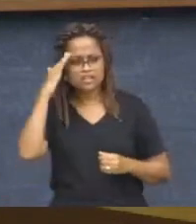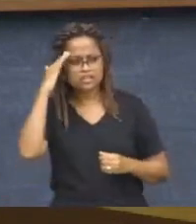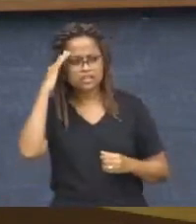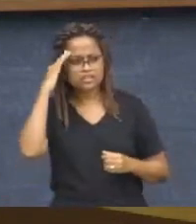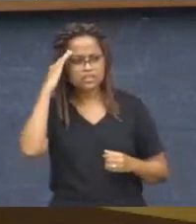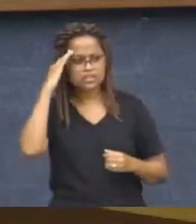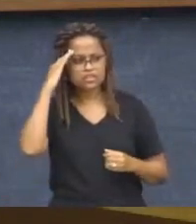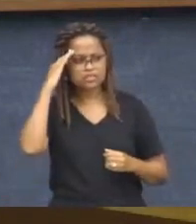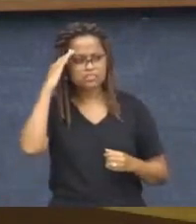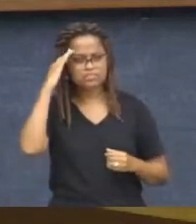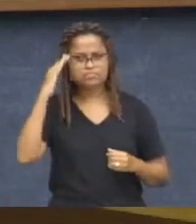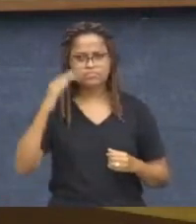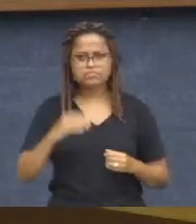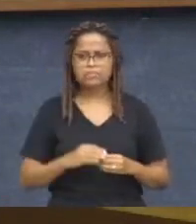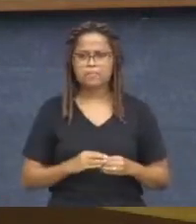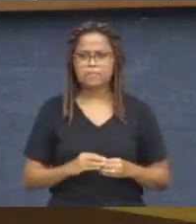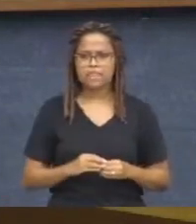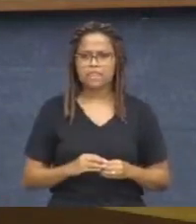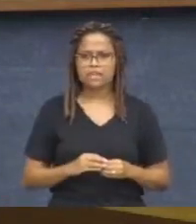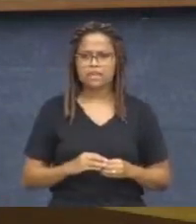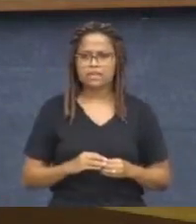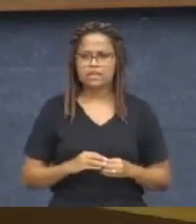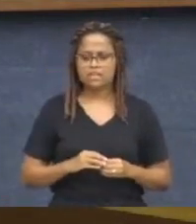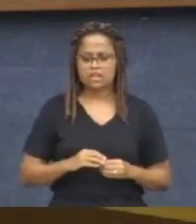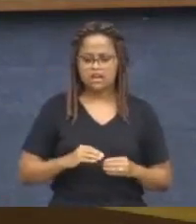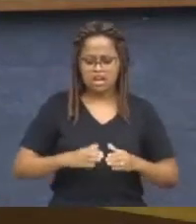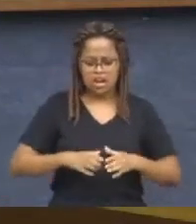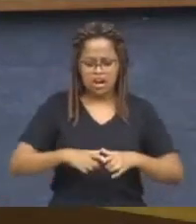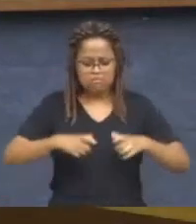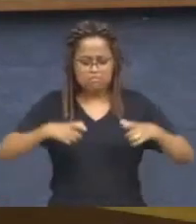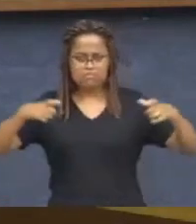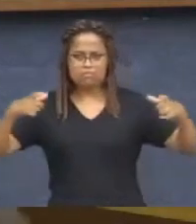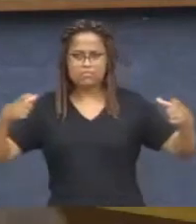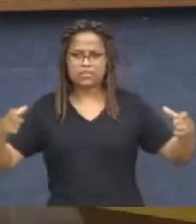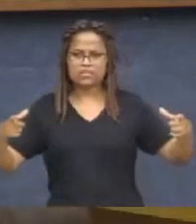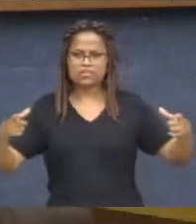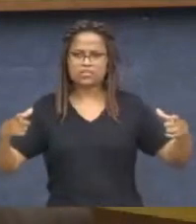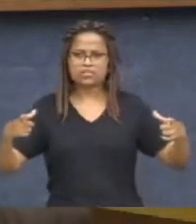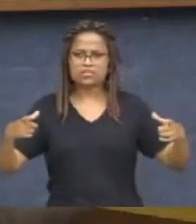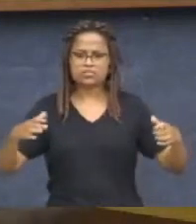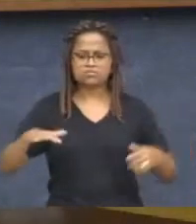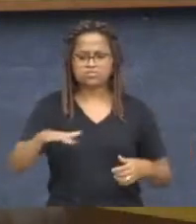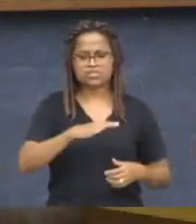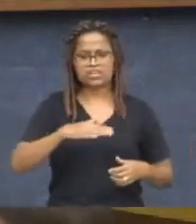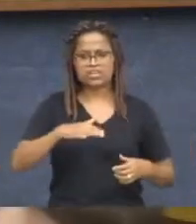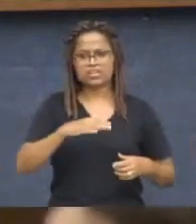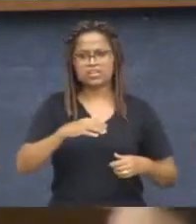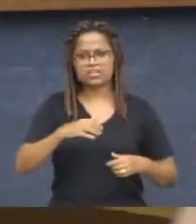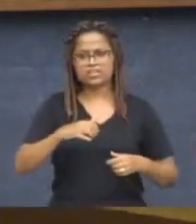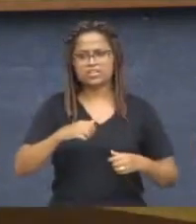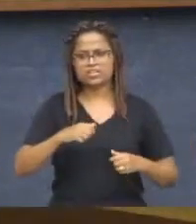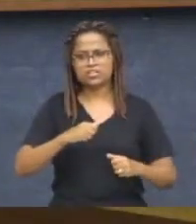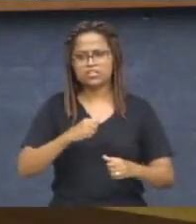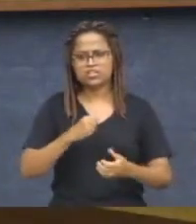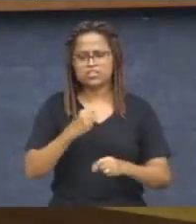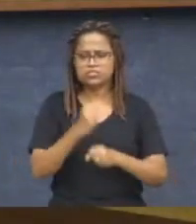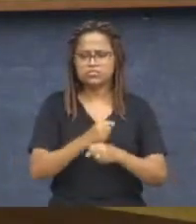metro quadrado construído, ou seja, um aumento de área de construção, ensejando aquele